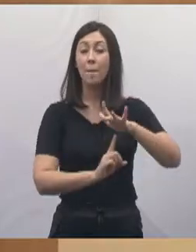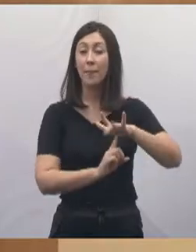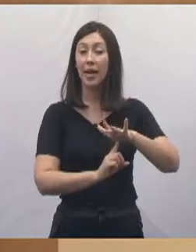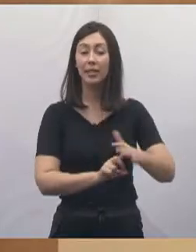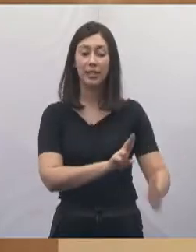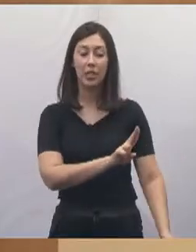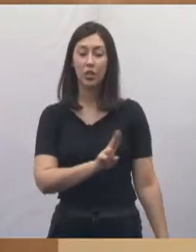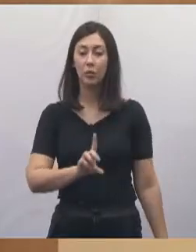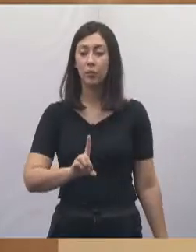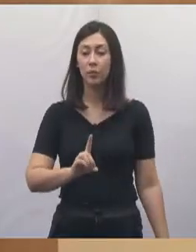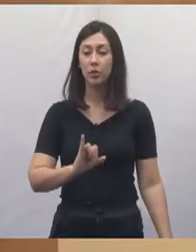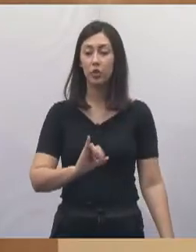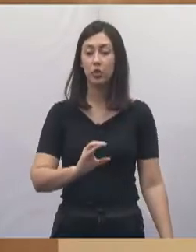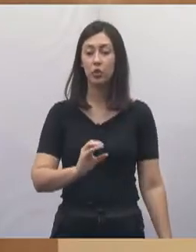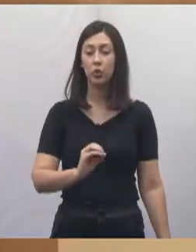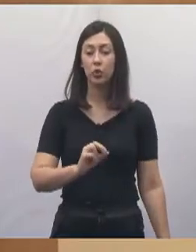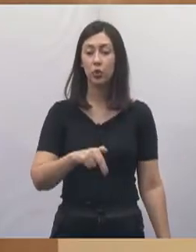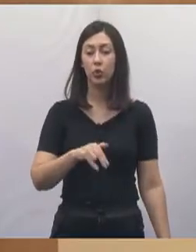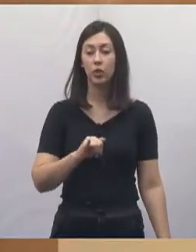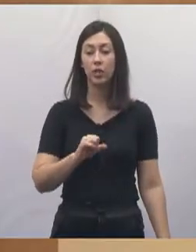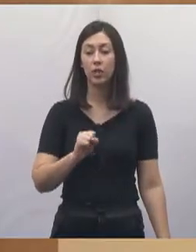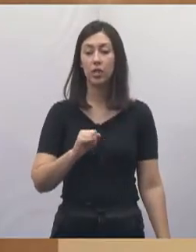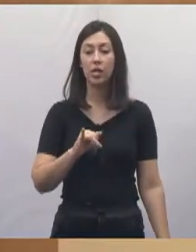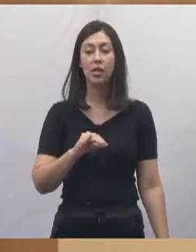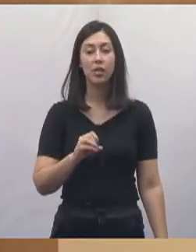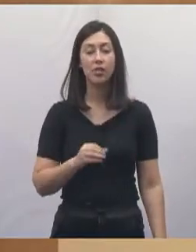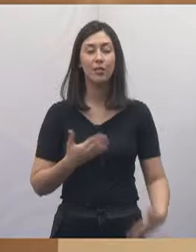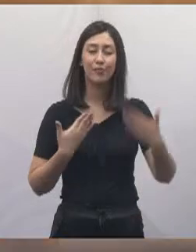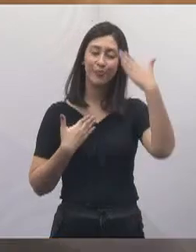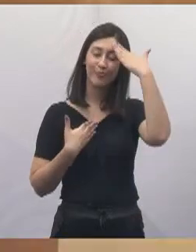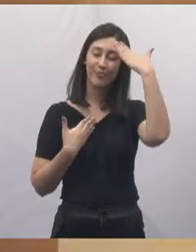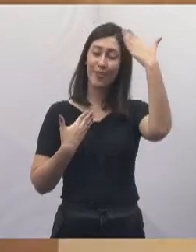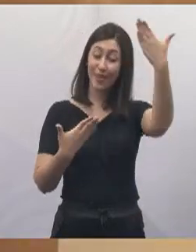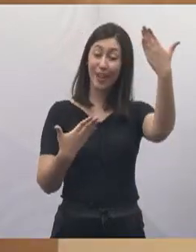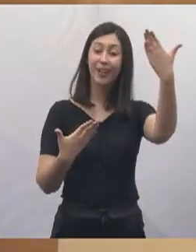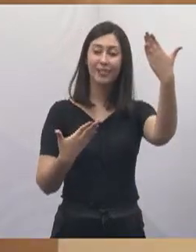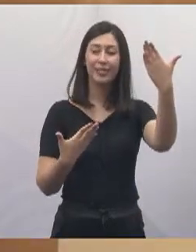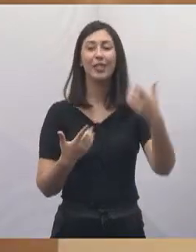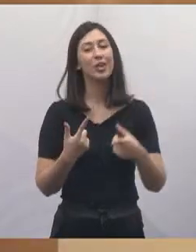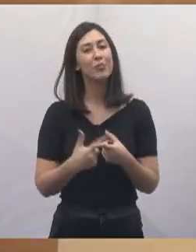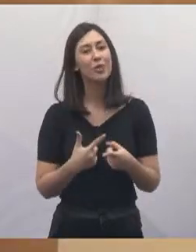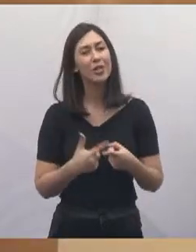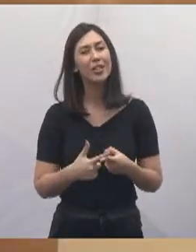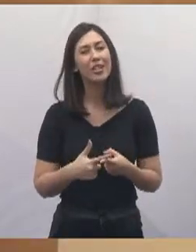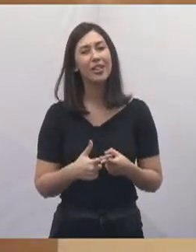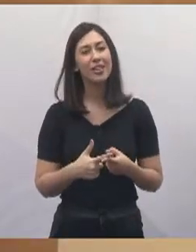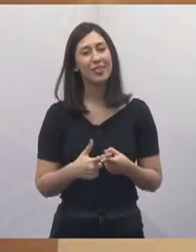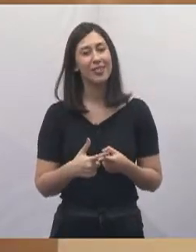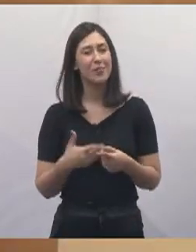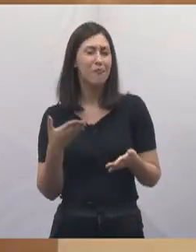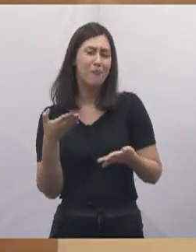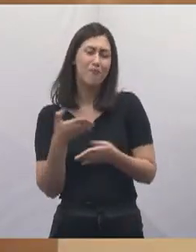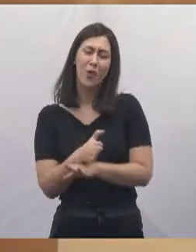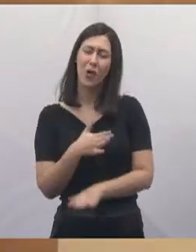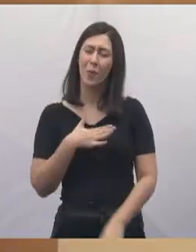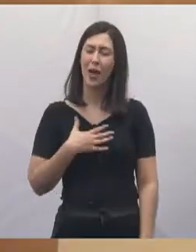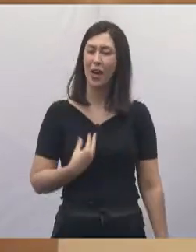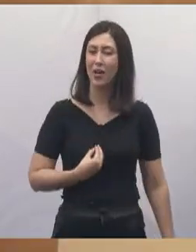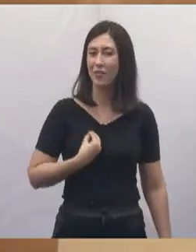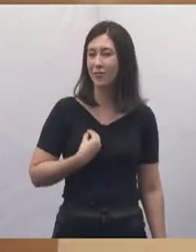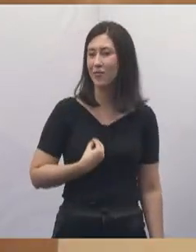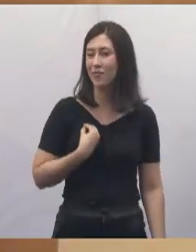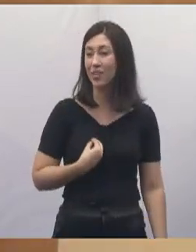denominada Dionísio Otoboni. Muito obrigada, dona Sidney, pela passagem que a senhora teve na minha vida enquanto